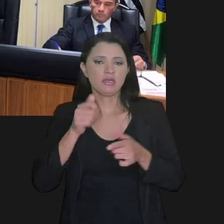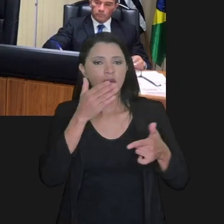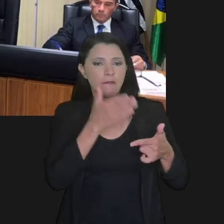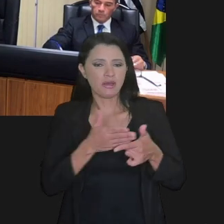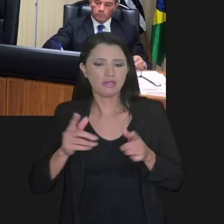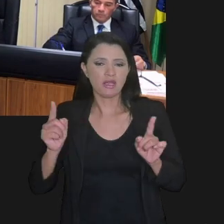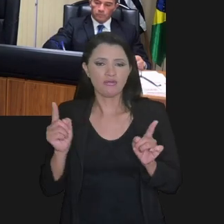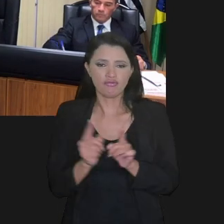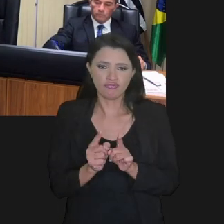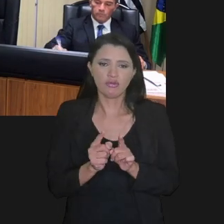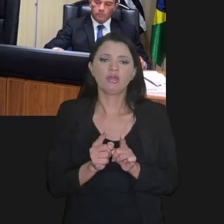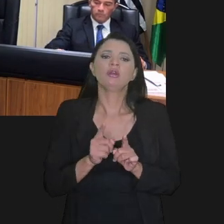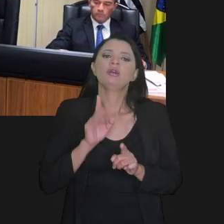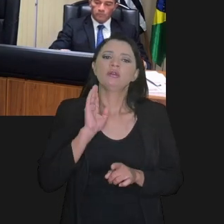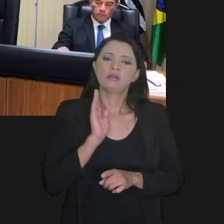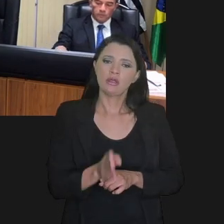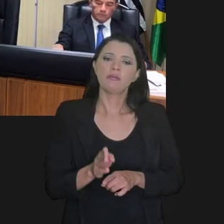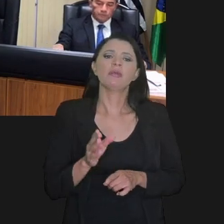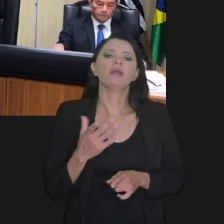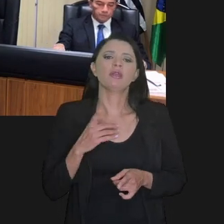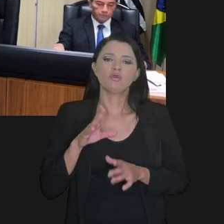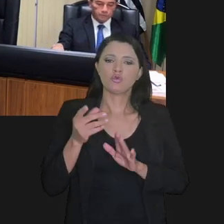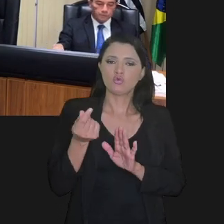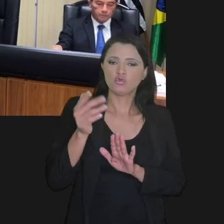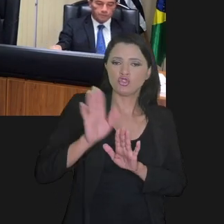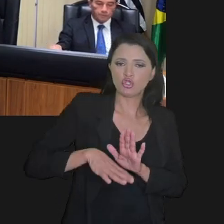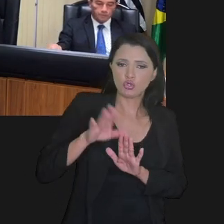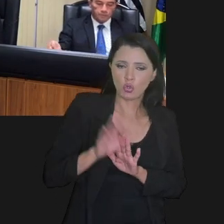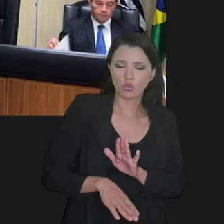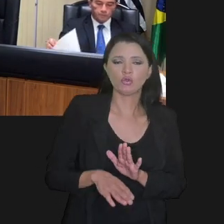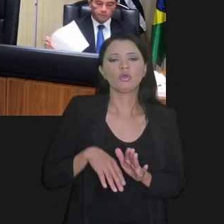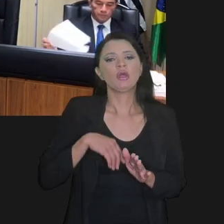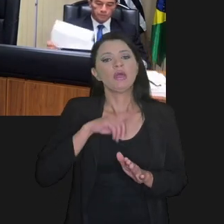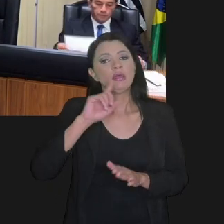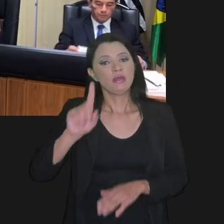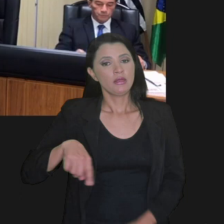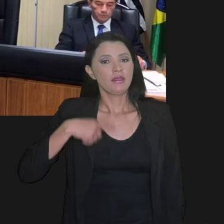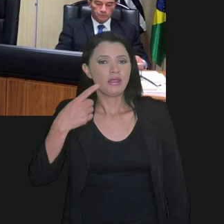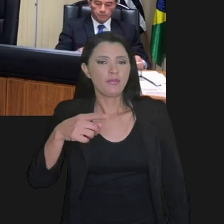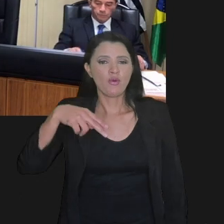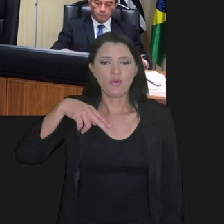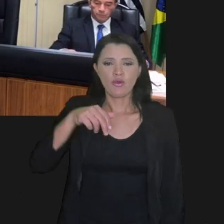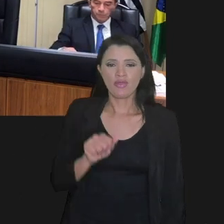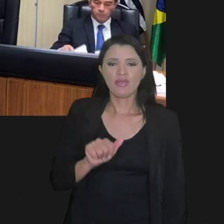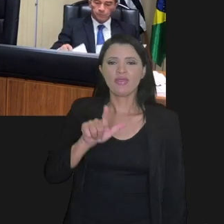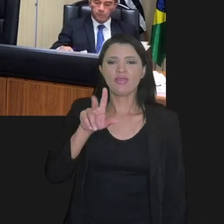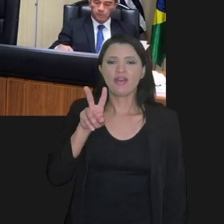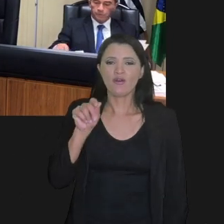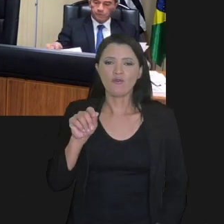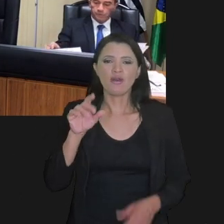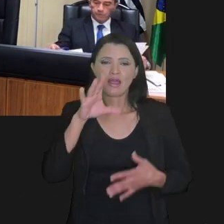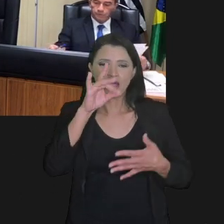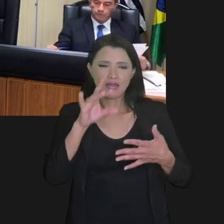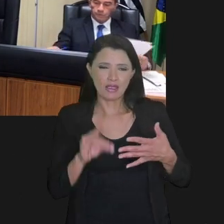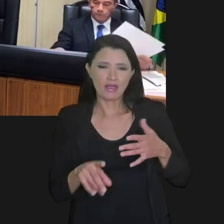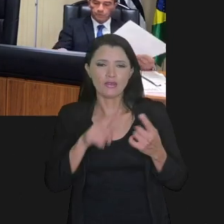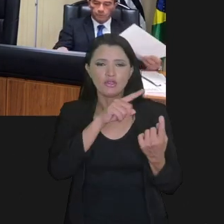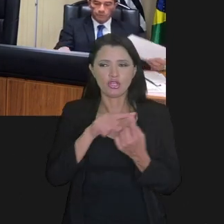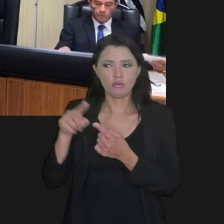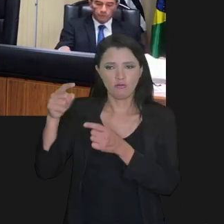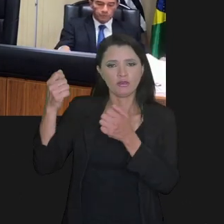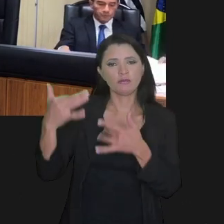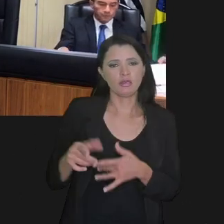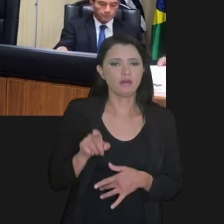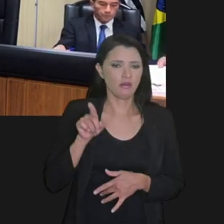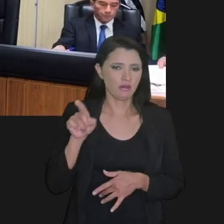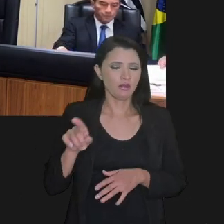de parcelas reduzidas e já previa a concessão de descontos. Depois a Nauva vai descer para cada modalidade de